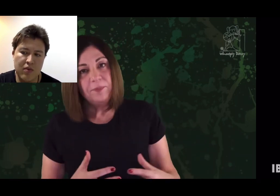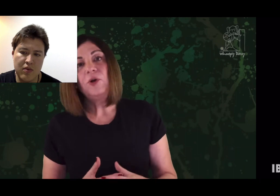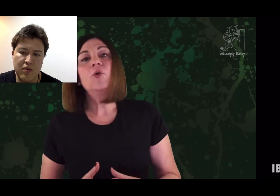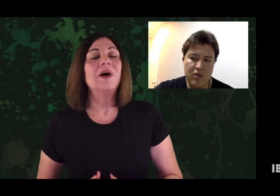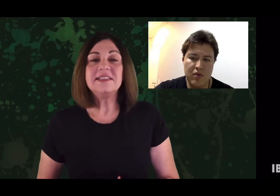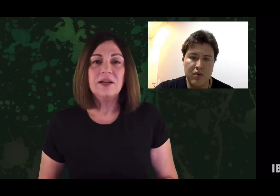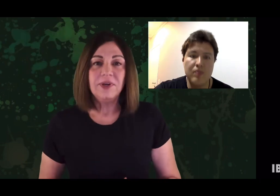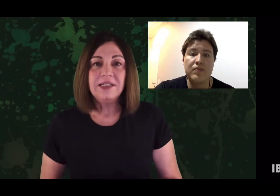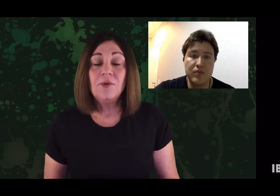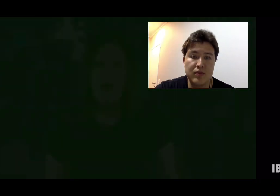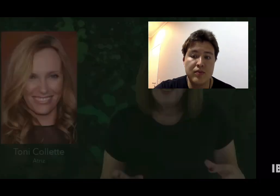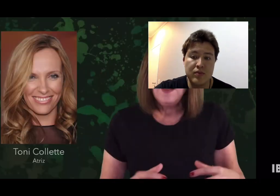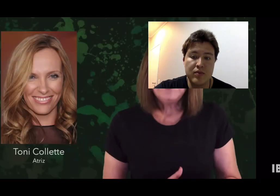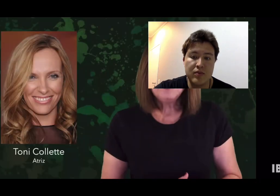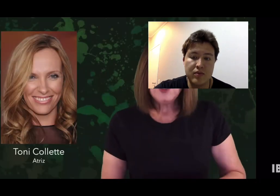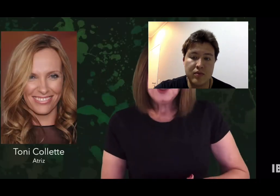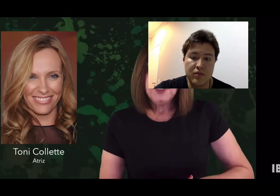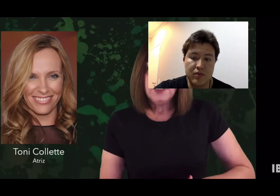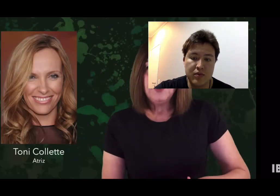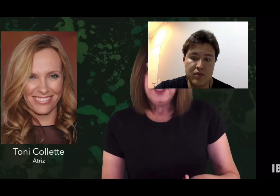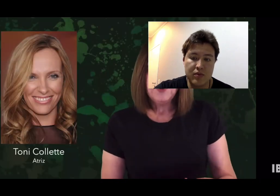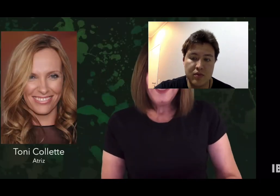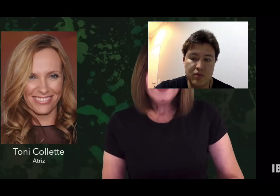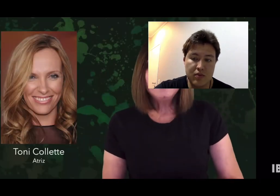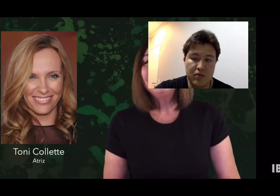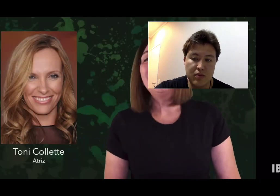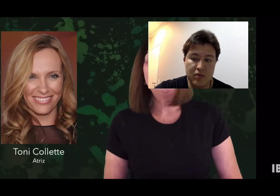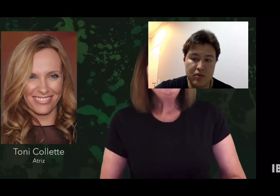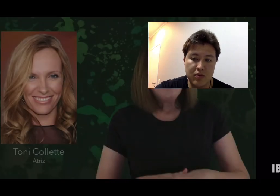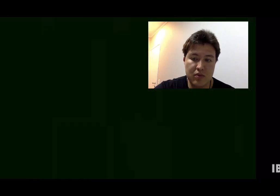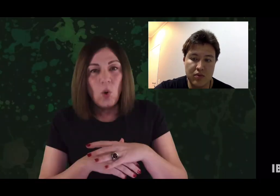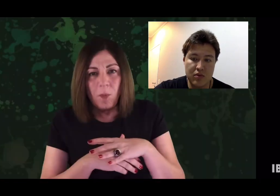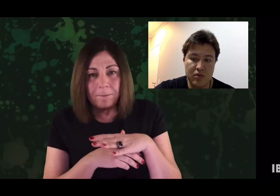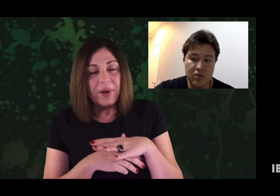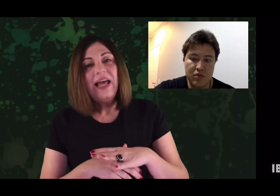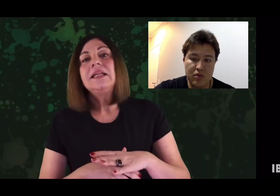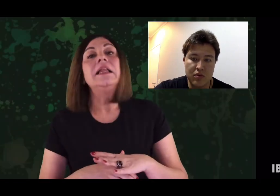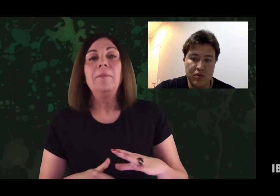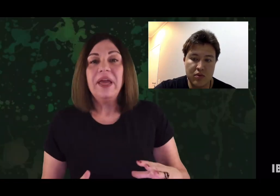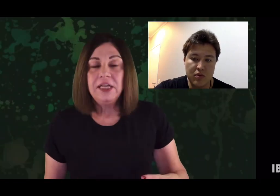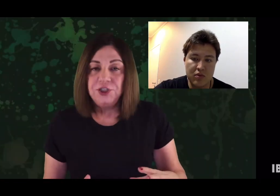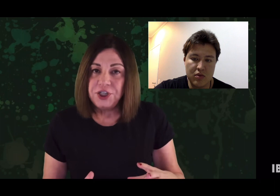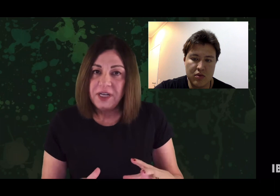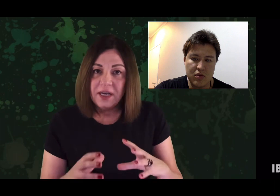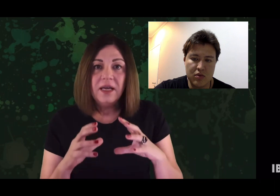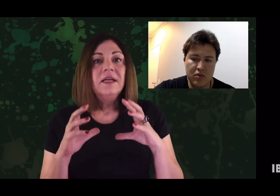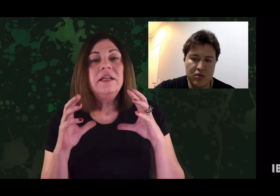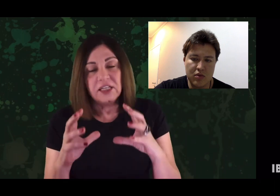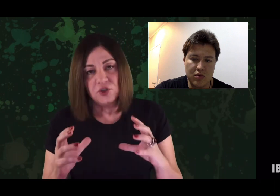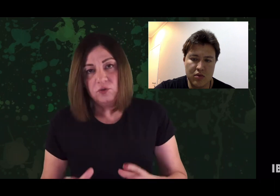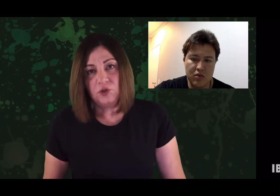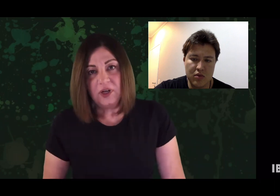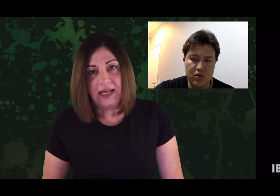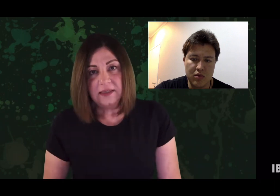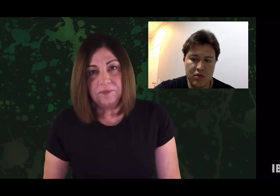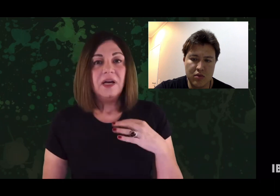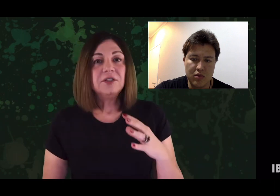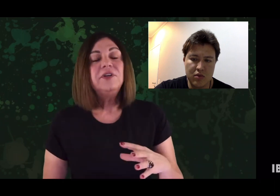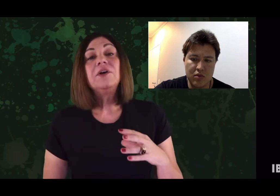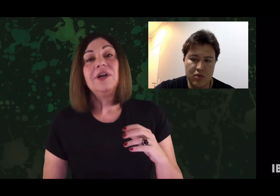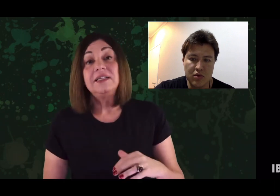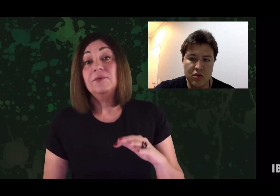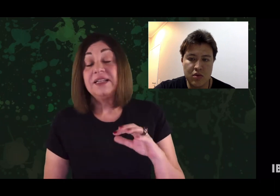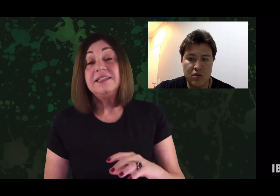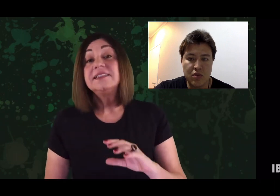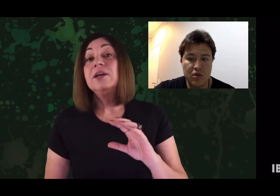culpa e a preocupação, então, a personagem da Toni Collette está completamente descontrolada.